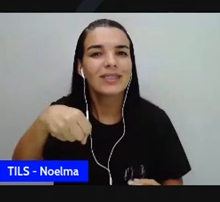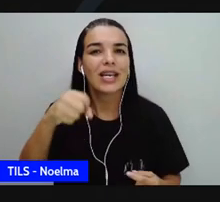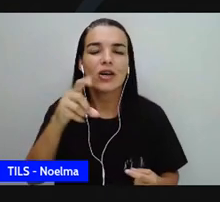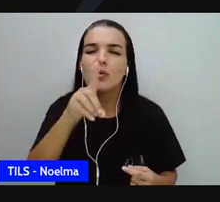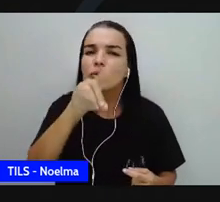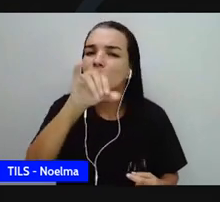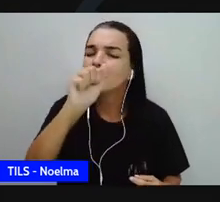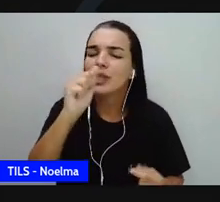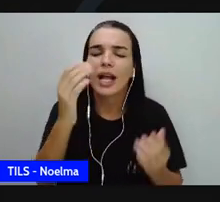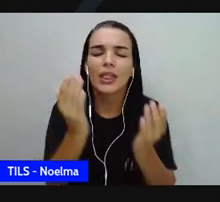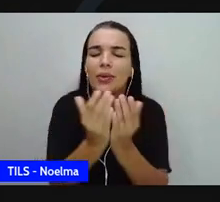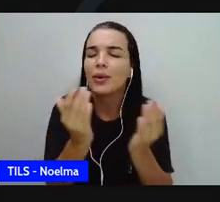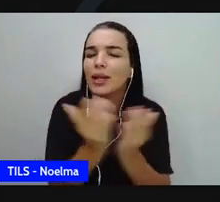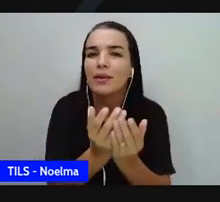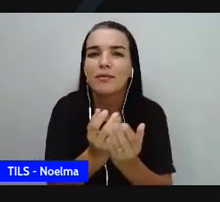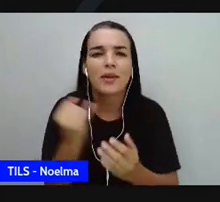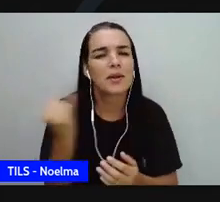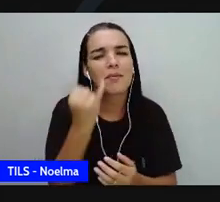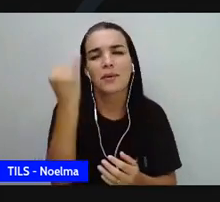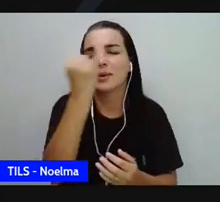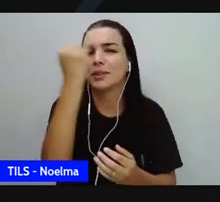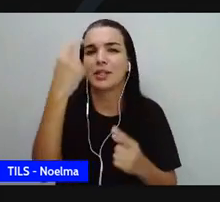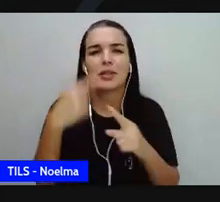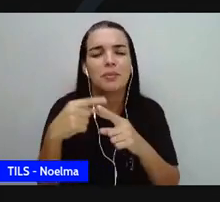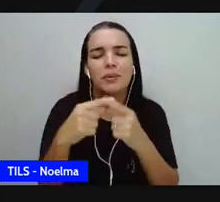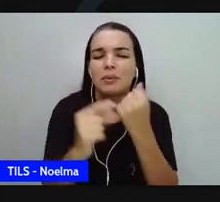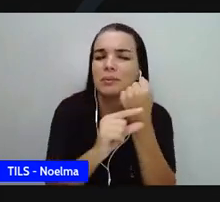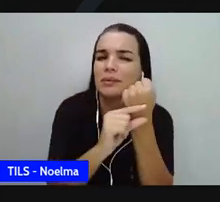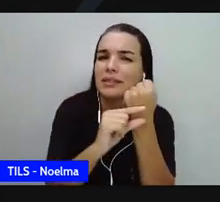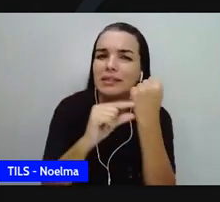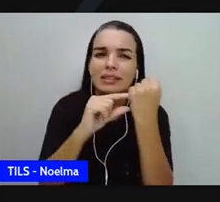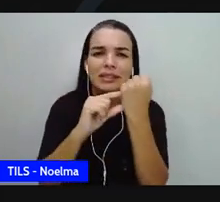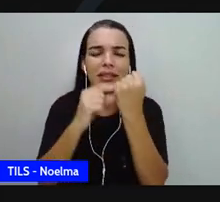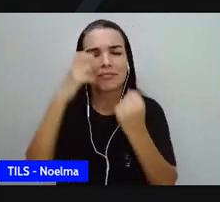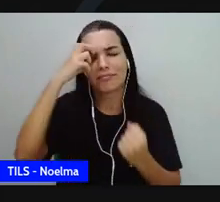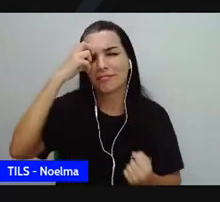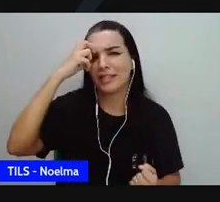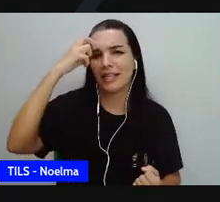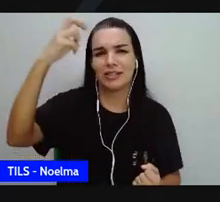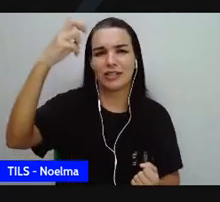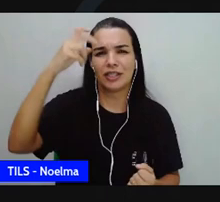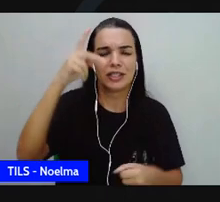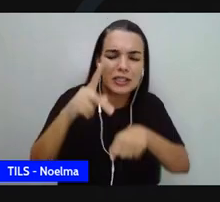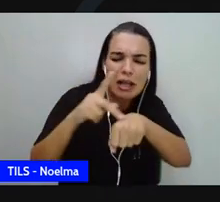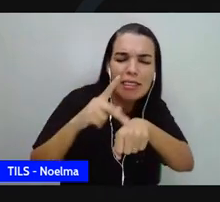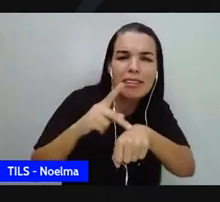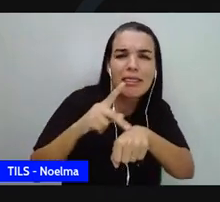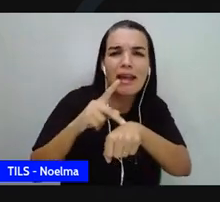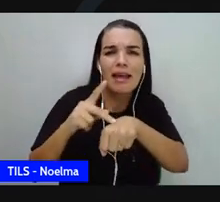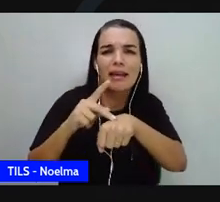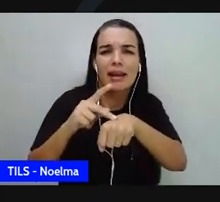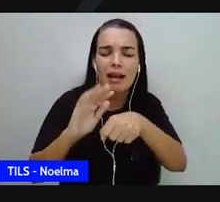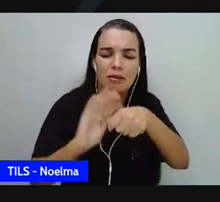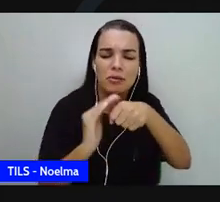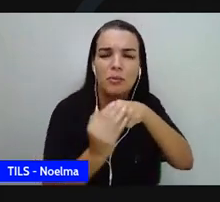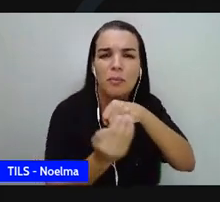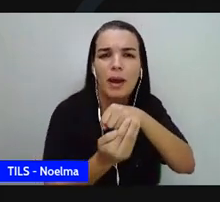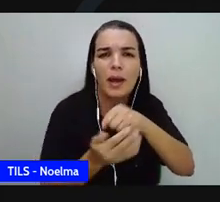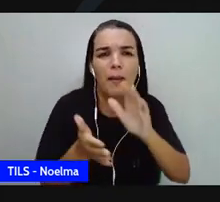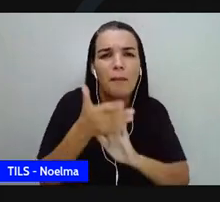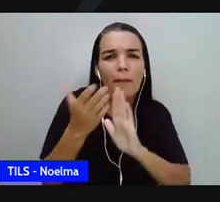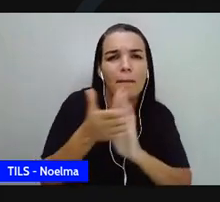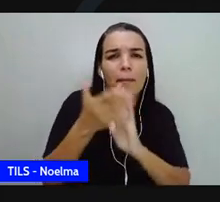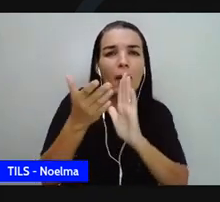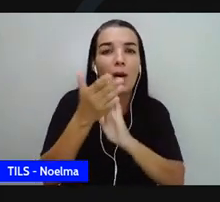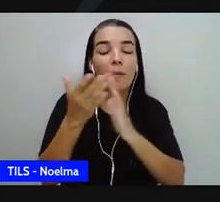porque é uma escritora, uma intelectual, uma negra que saiu da pantera, que ganhou o mundo e que a gente